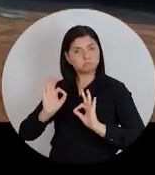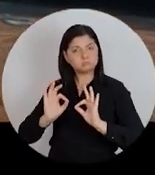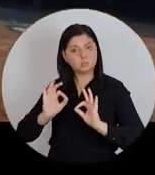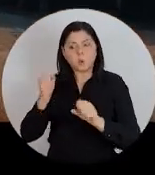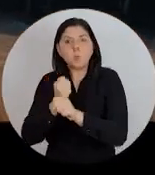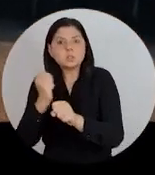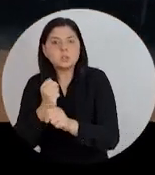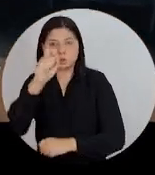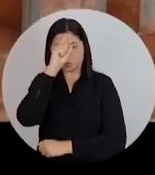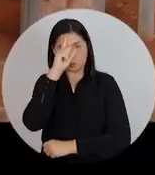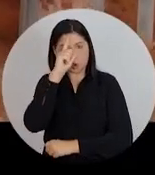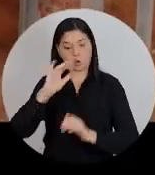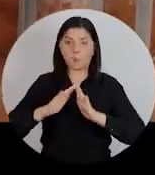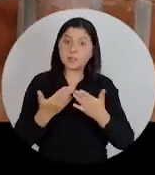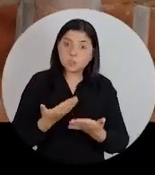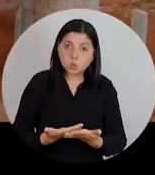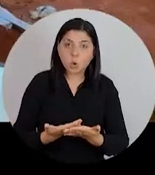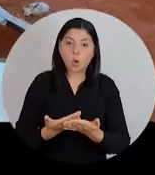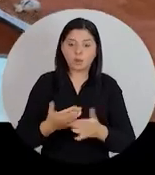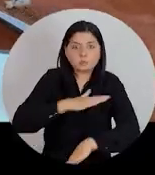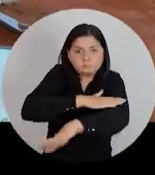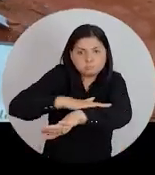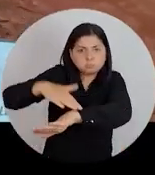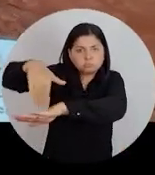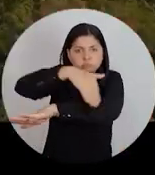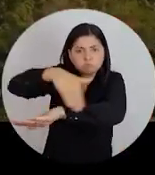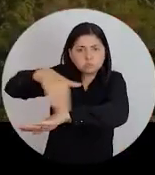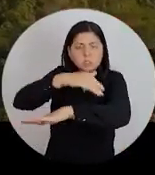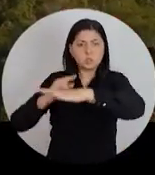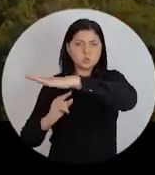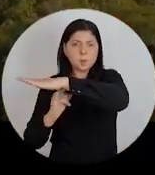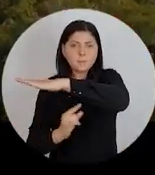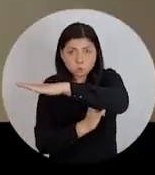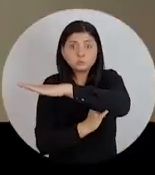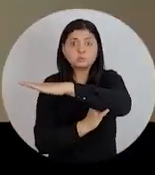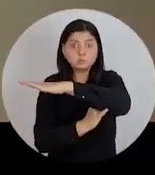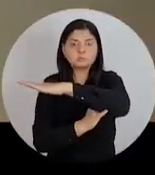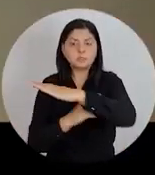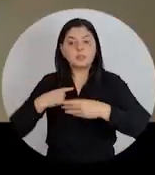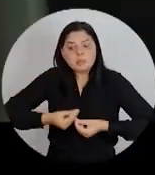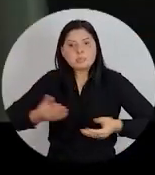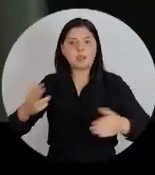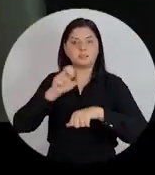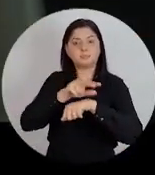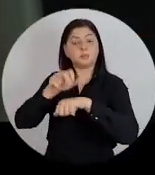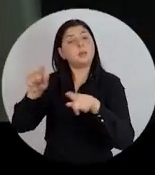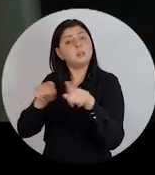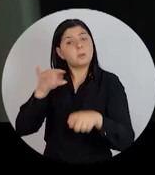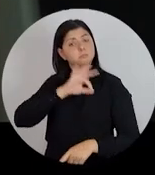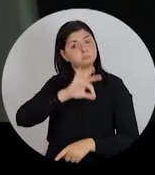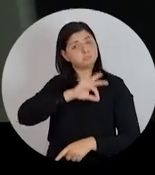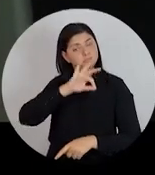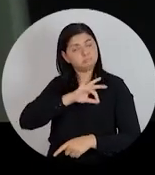construção de um hospital, de uma escola, de estradas, de pontes, elas geram muito emprego e renda na